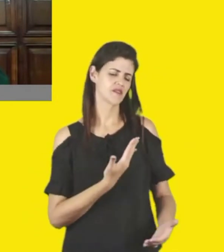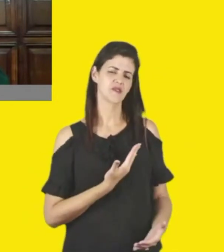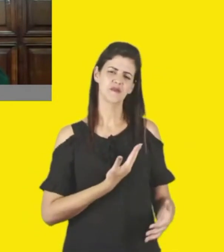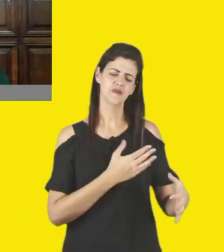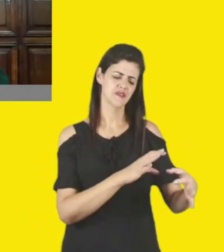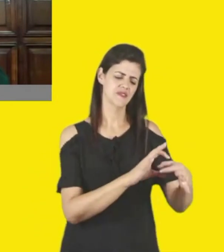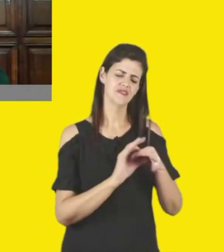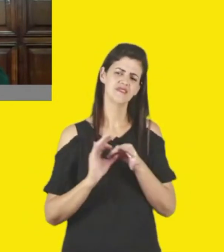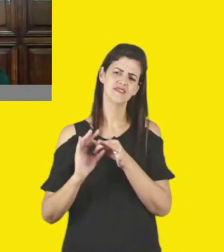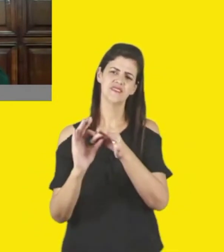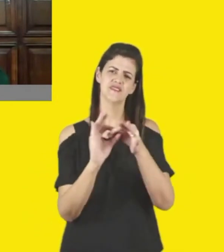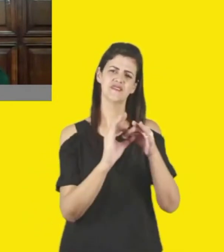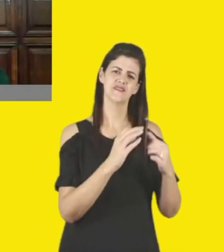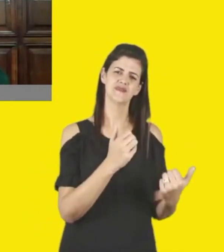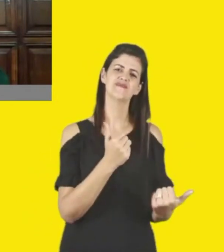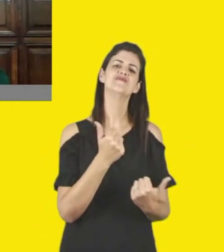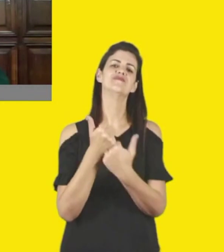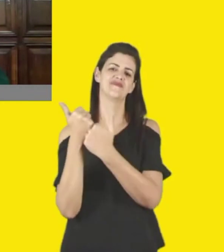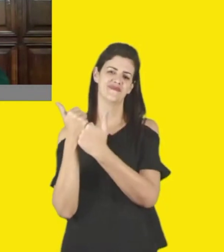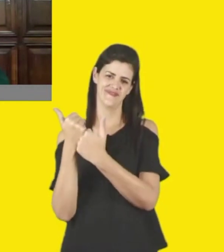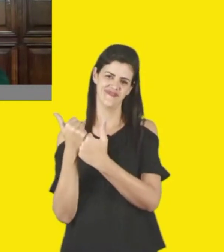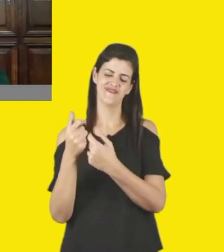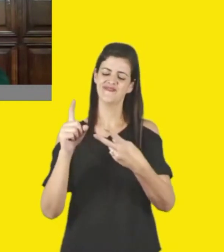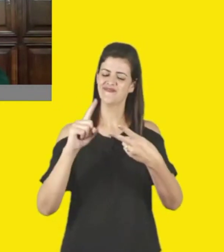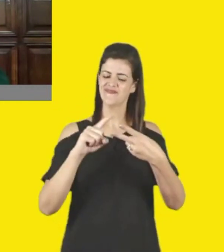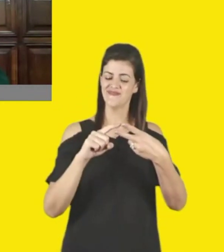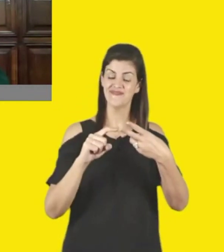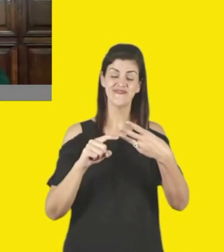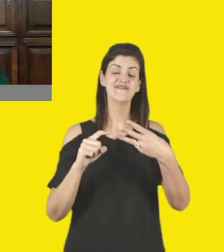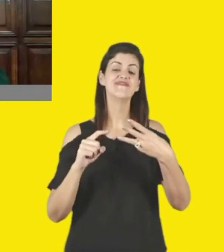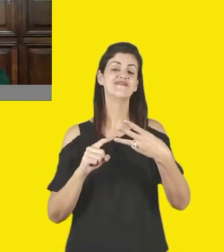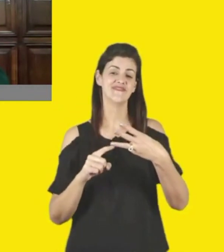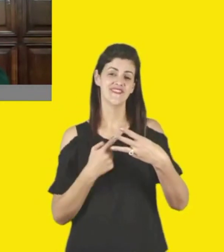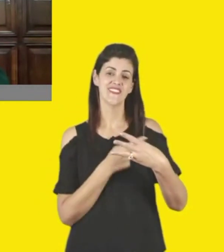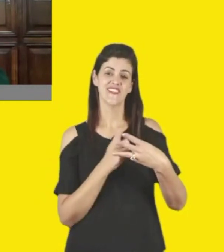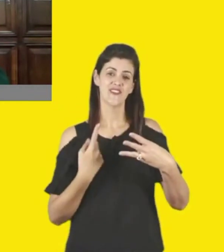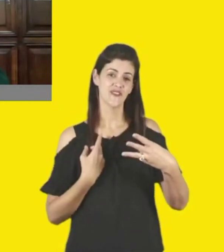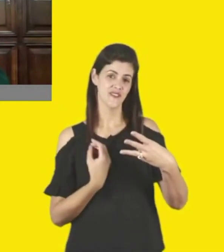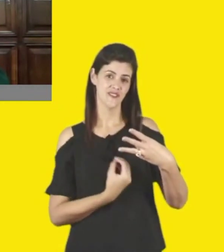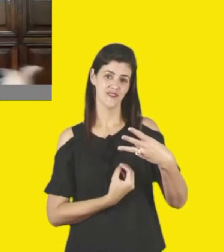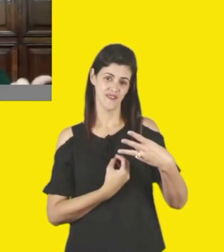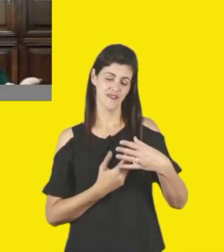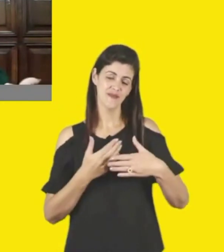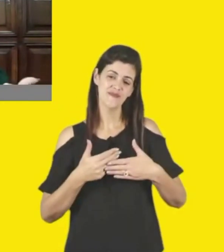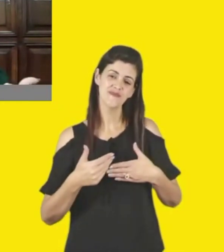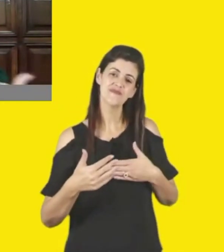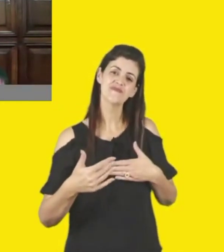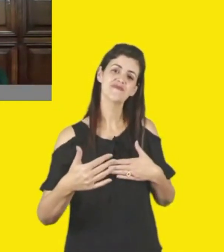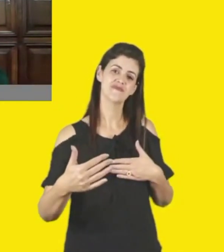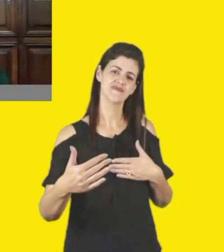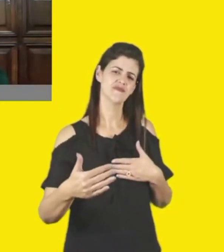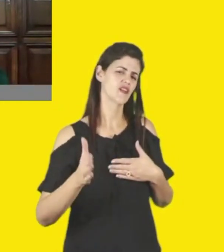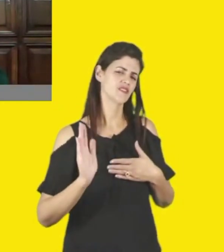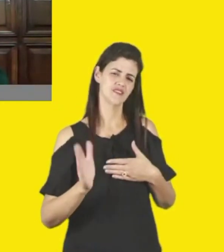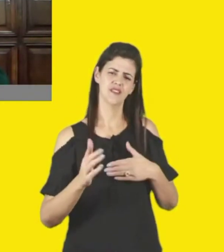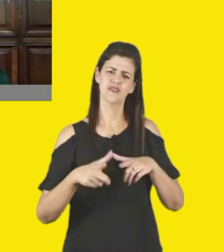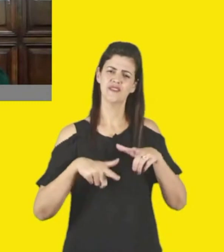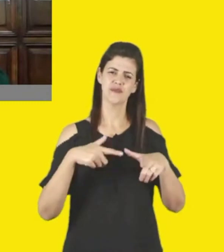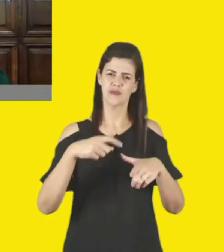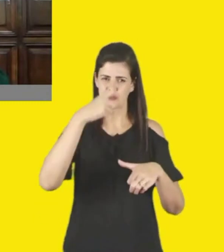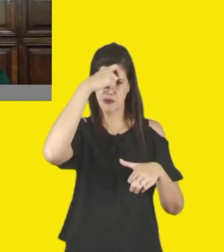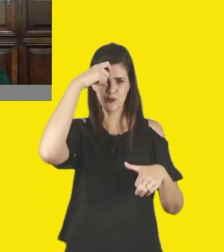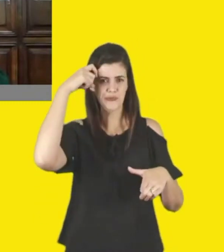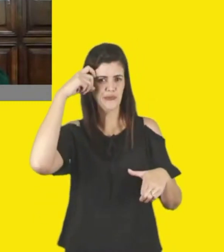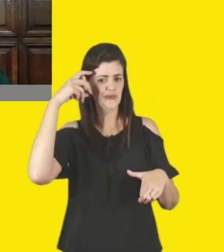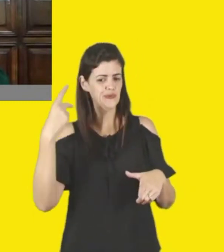de parceria, eu acho que são essas palavras que dizem muito sobre o que a gente vai fazer daqui para frente, a gente já fez bastante, as pessoas não sabem, Rosana,